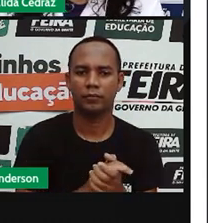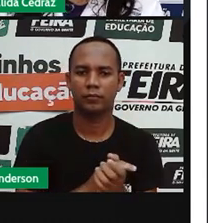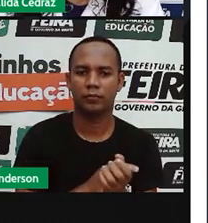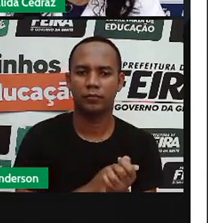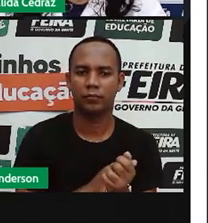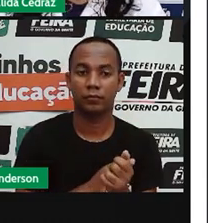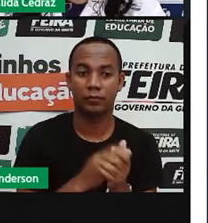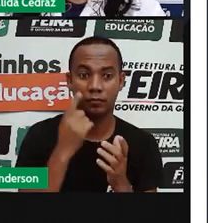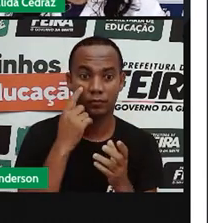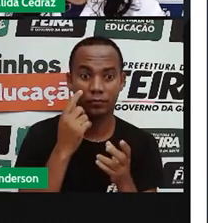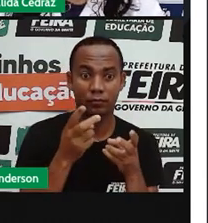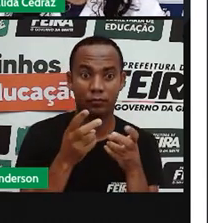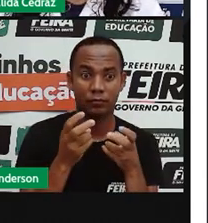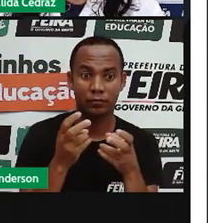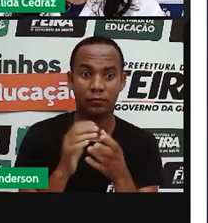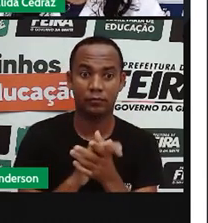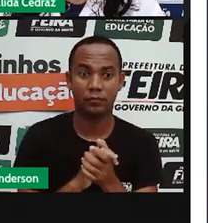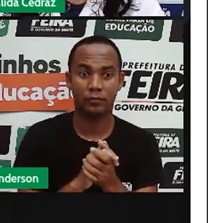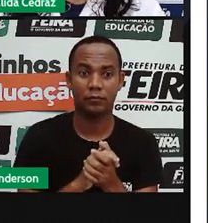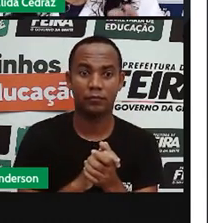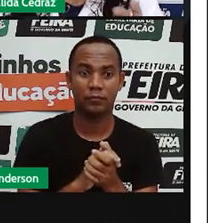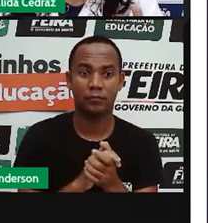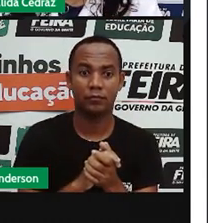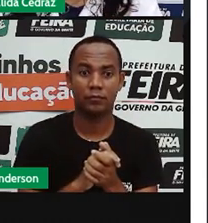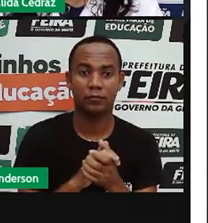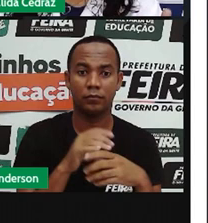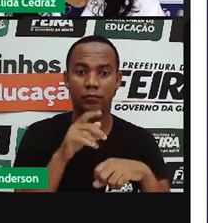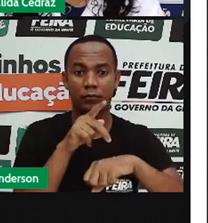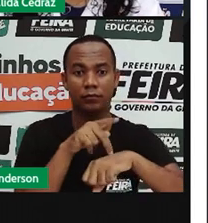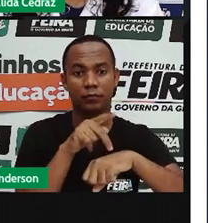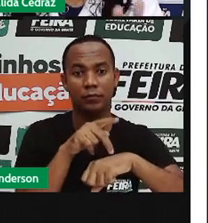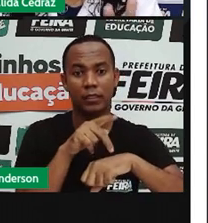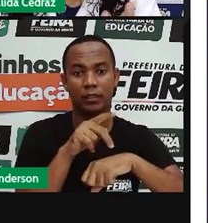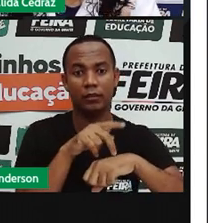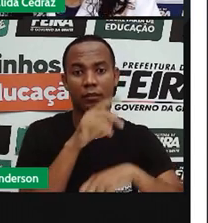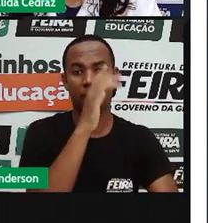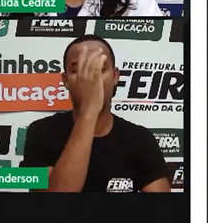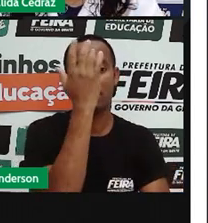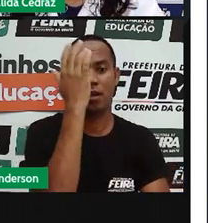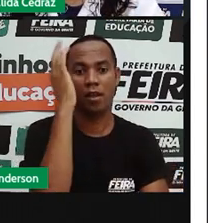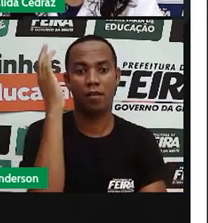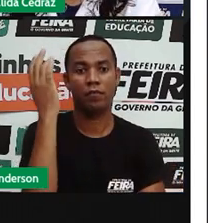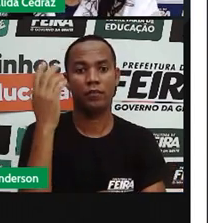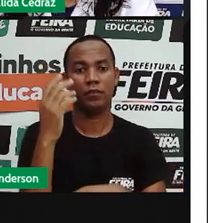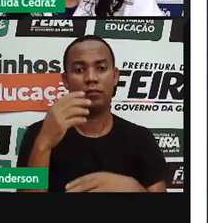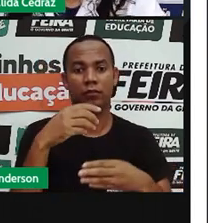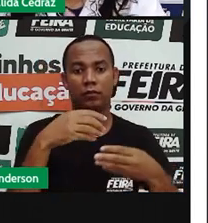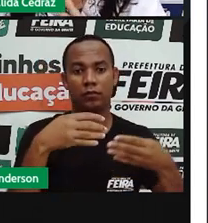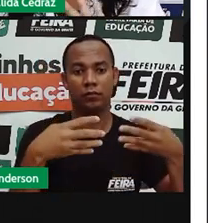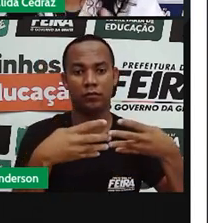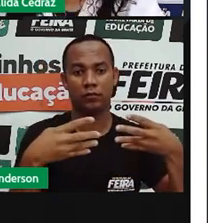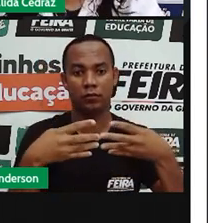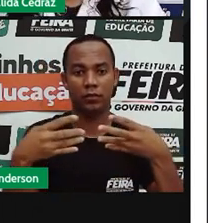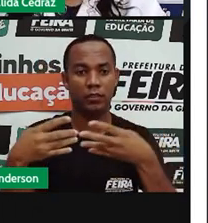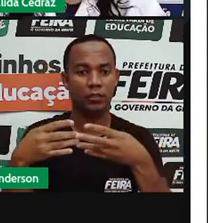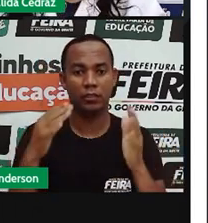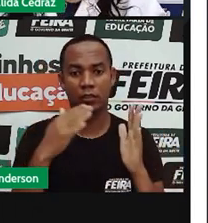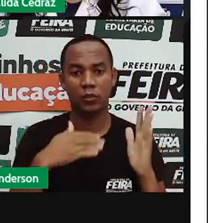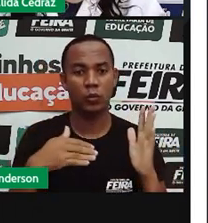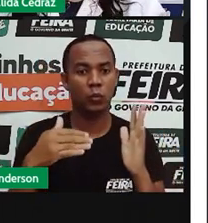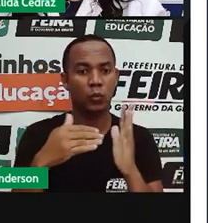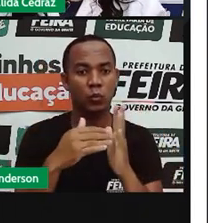Olha só. As pedras, a árvore, a cerca, a casa, o poste, todos